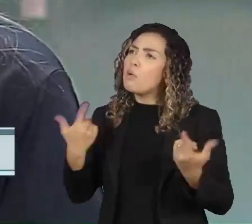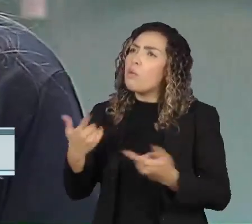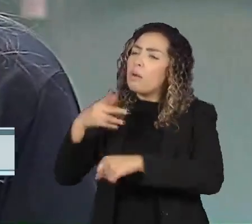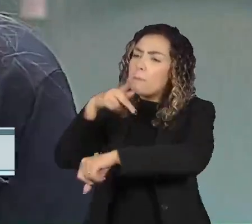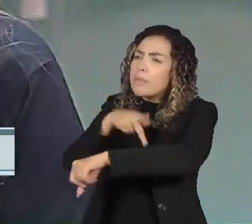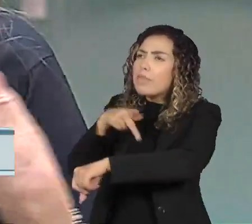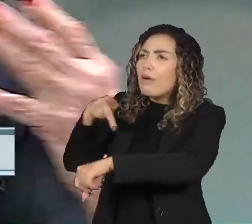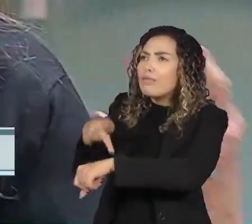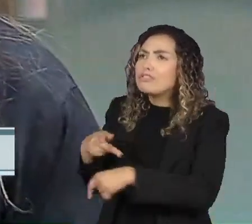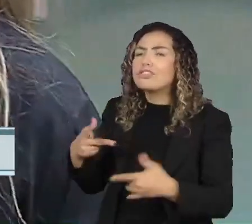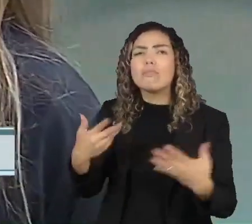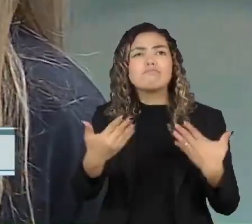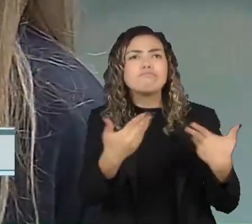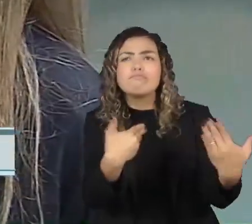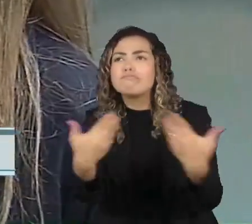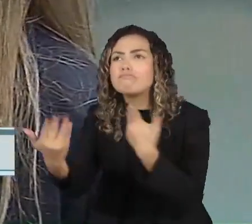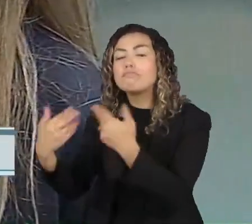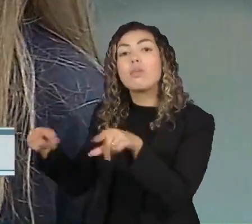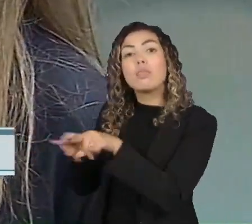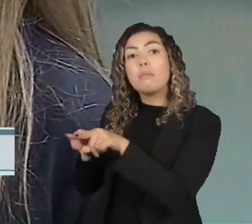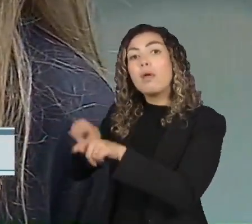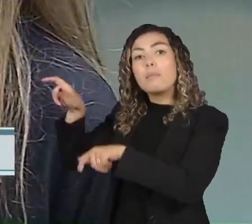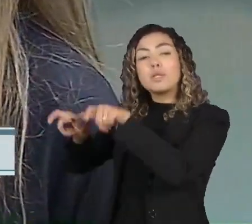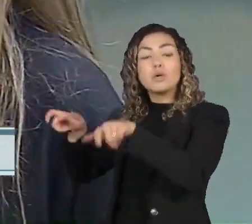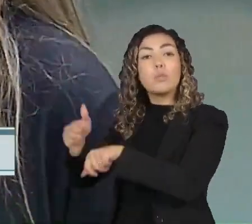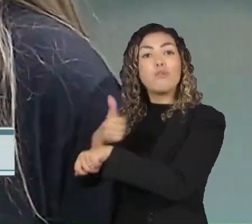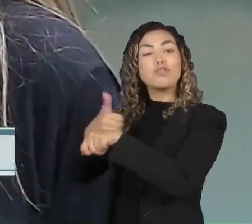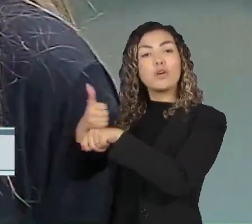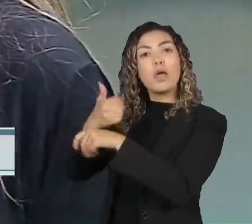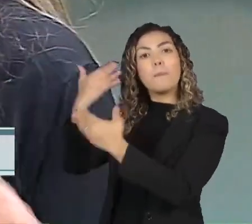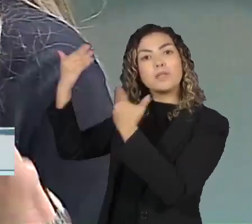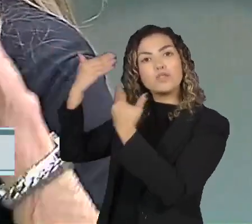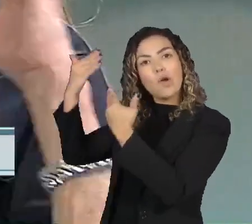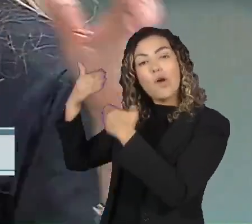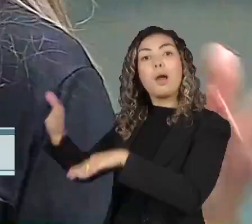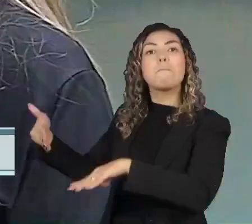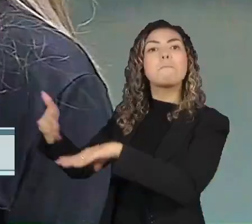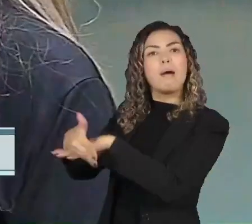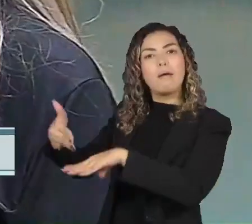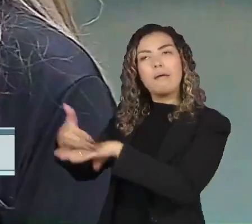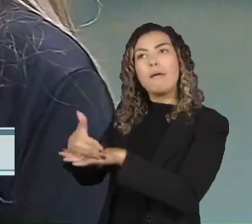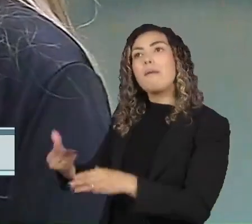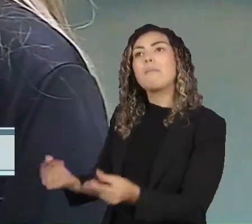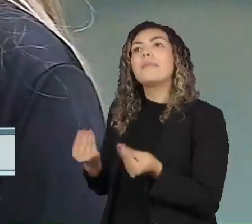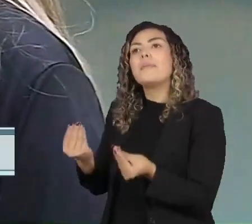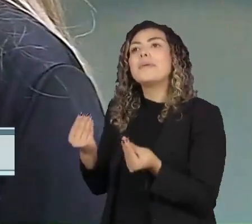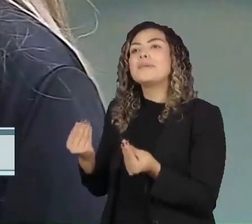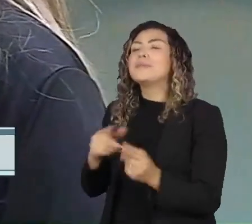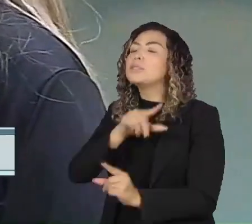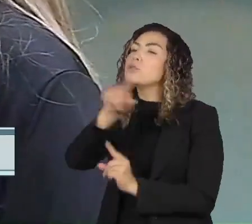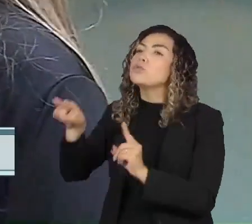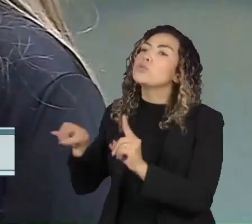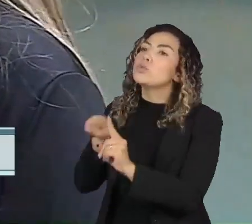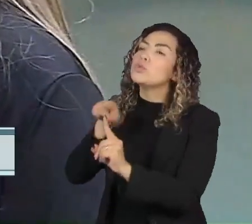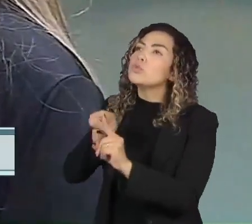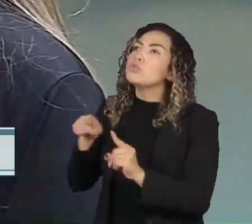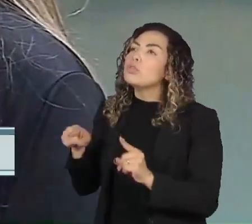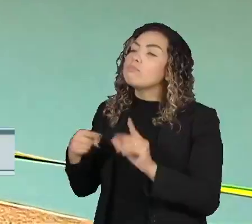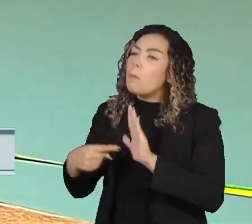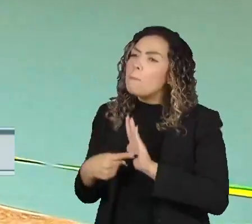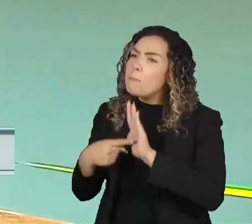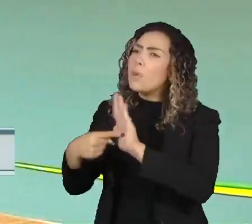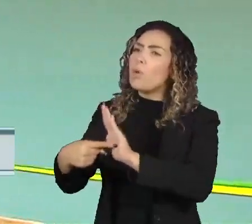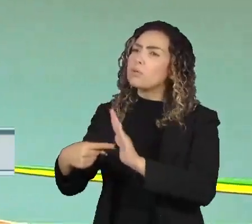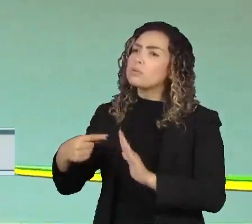procuramos trazer psicólogos para fazer parte disso e para cada vez mais mostrá-los um mundo que